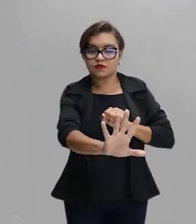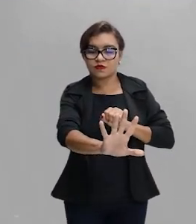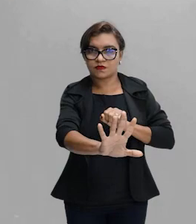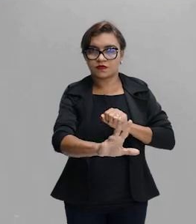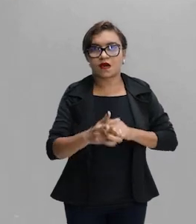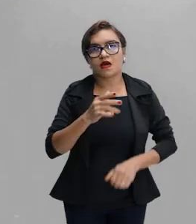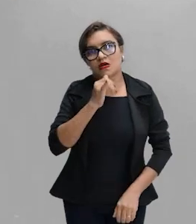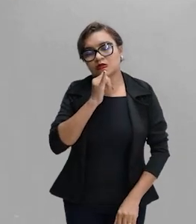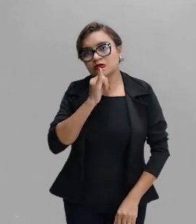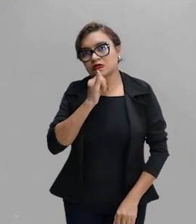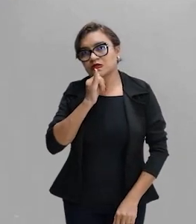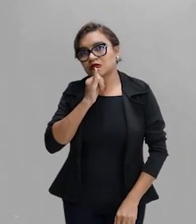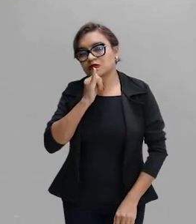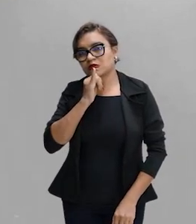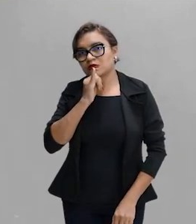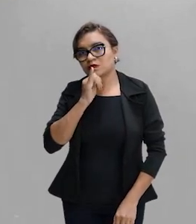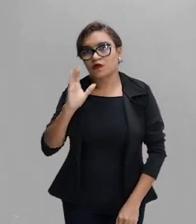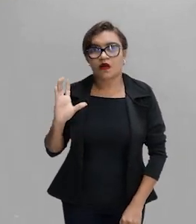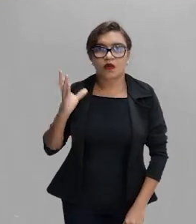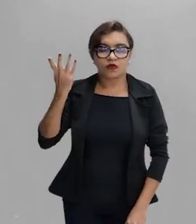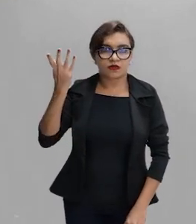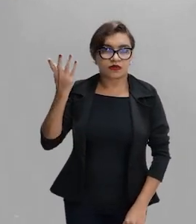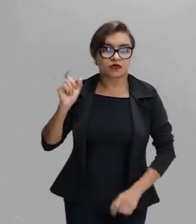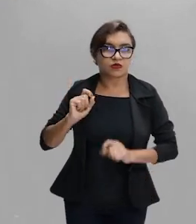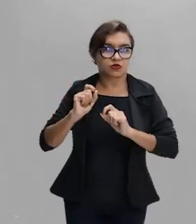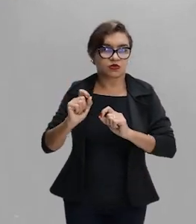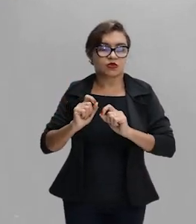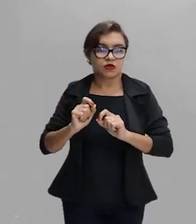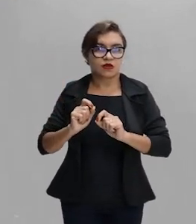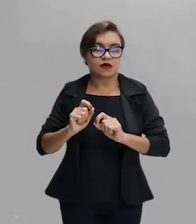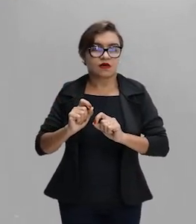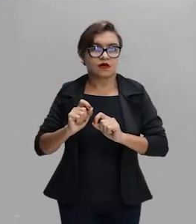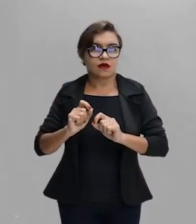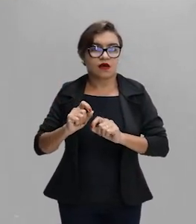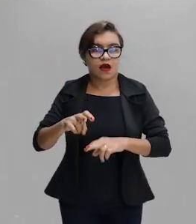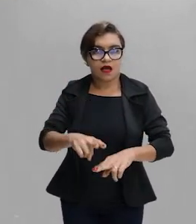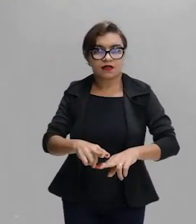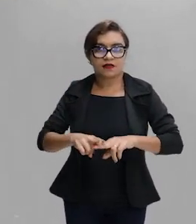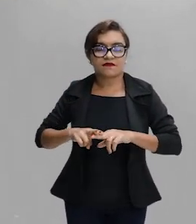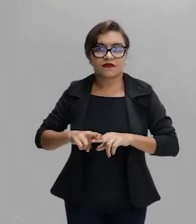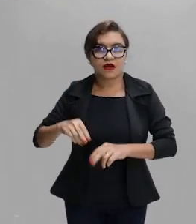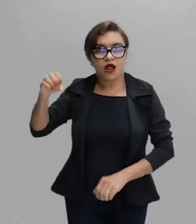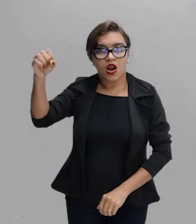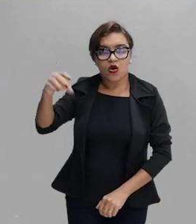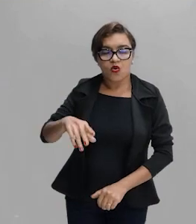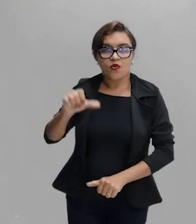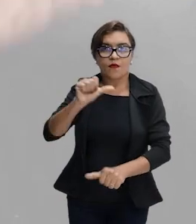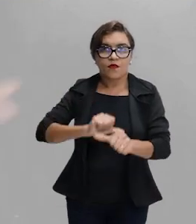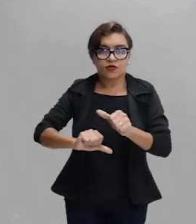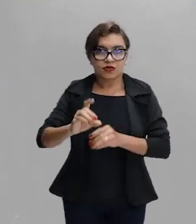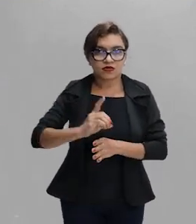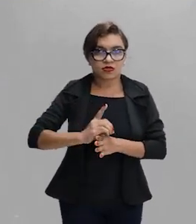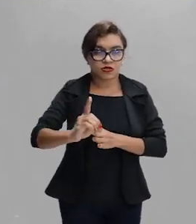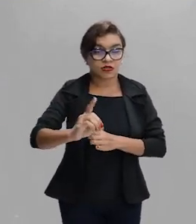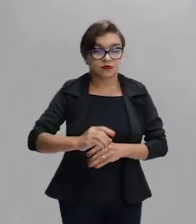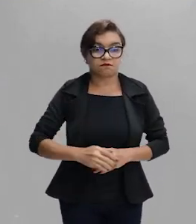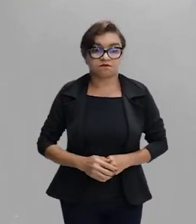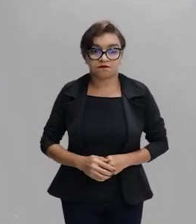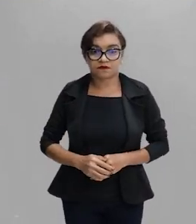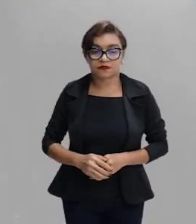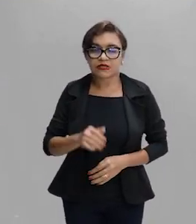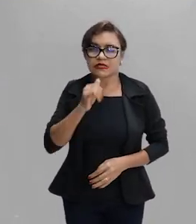exemplo de um fenômeno que acontece através da refração. Então, a consegue ver o seguinte. Nós temos um raio de luz que incide sobre o prisma.